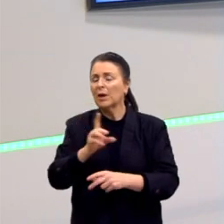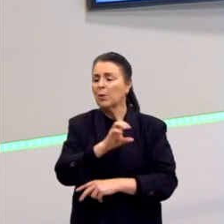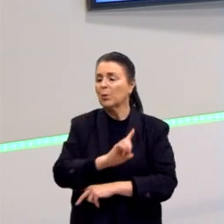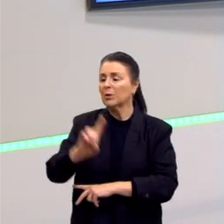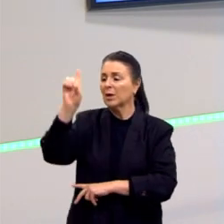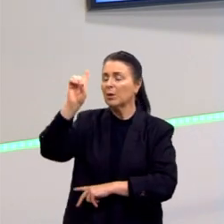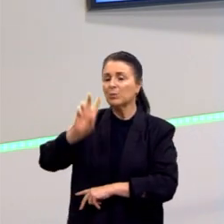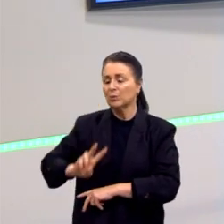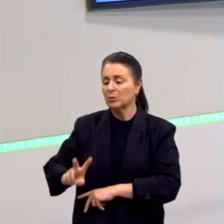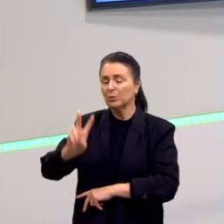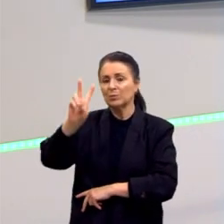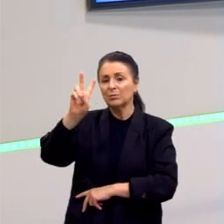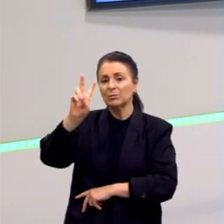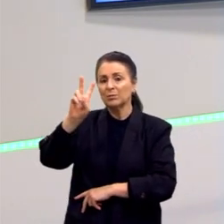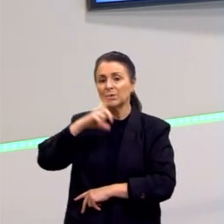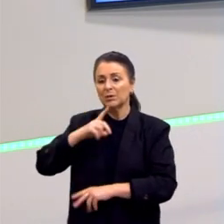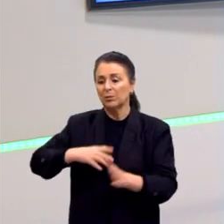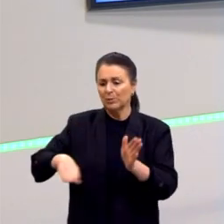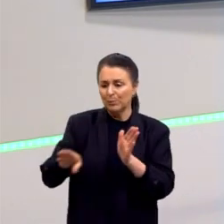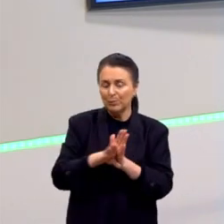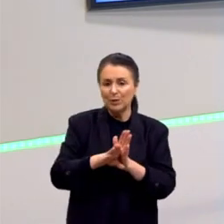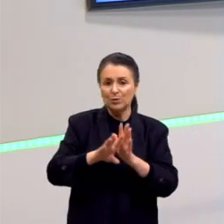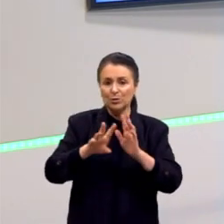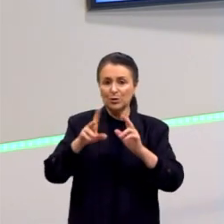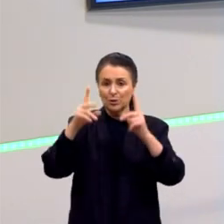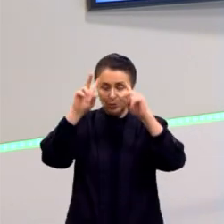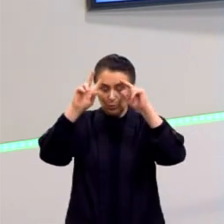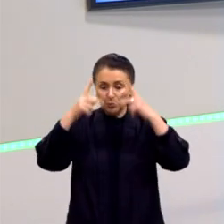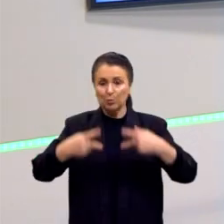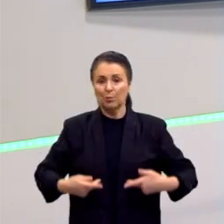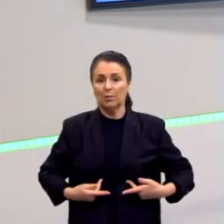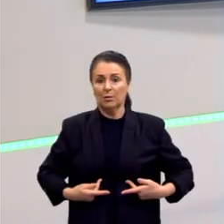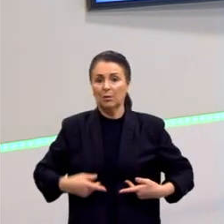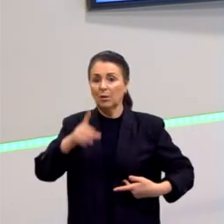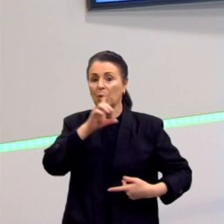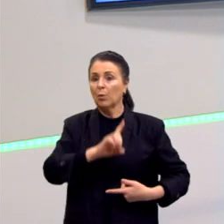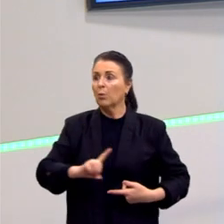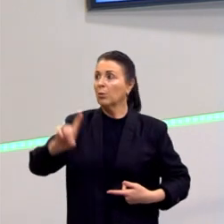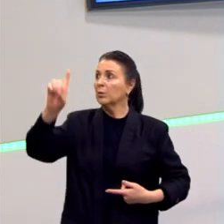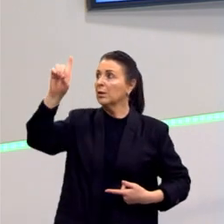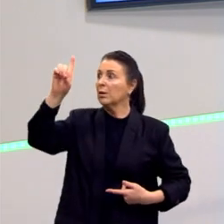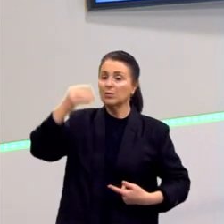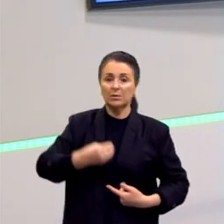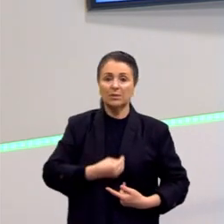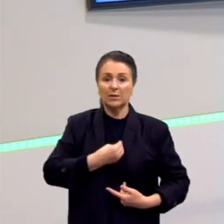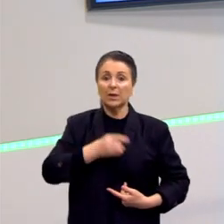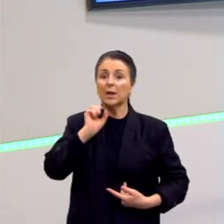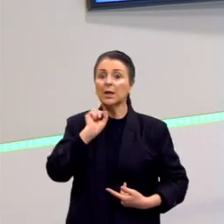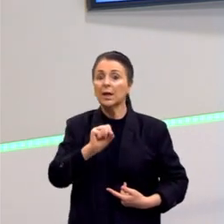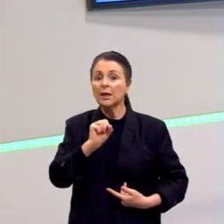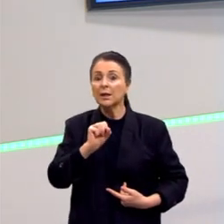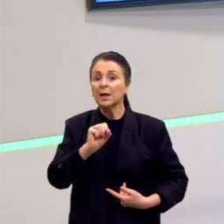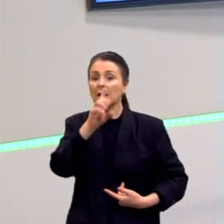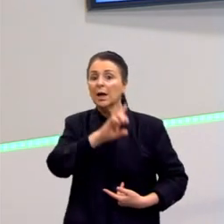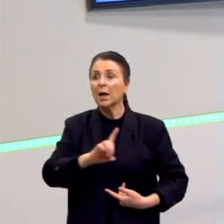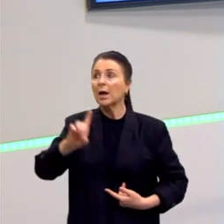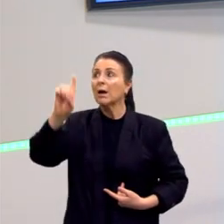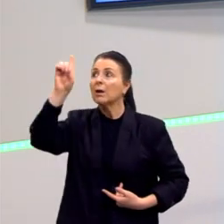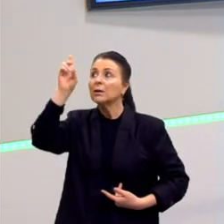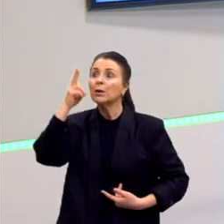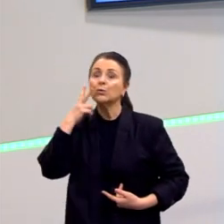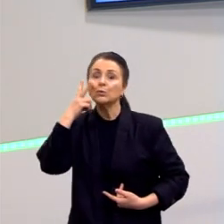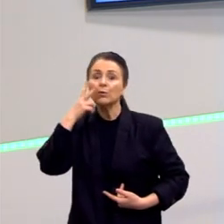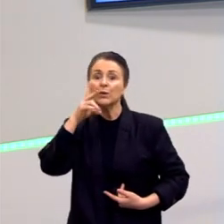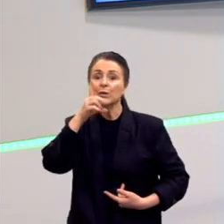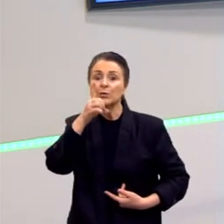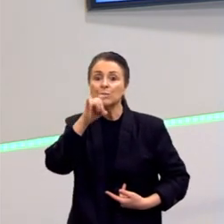digamos assim, limitando o ser humano. E o Dionísio não. É o deus da vida, que é o deus do vinho. Então é o deus da arte, é